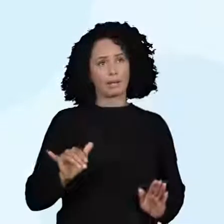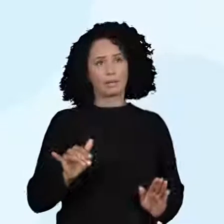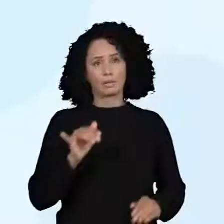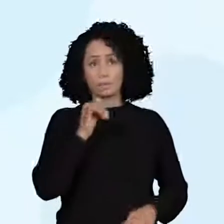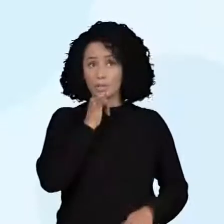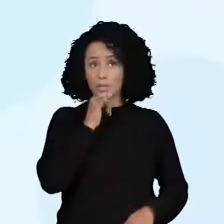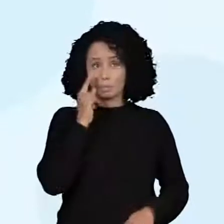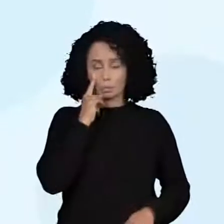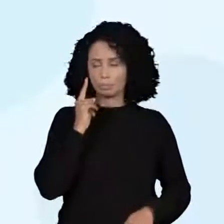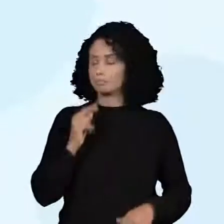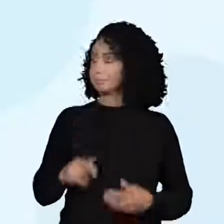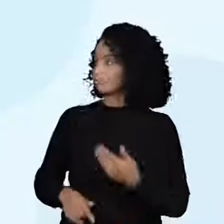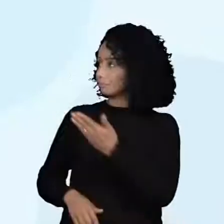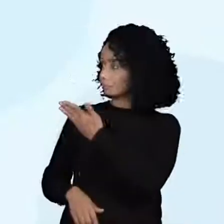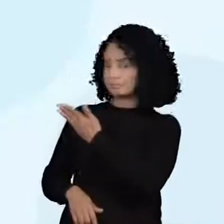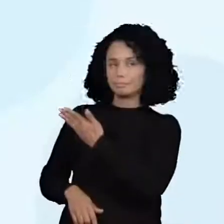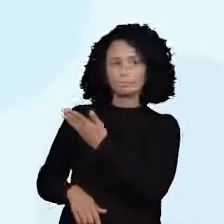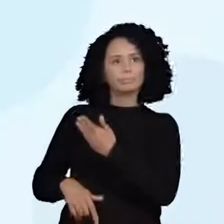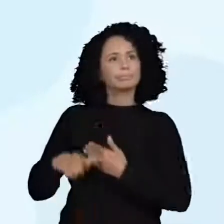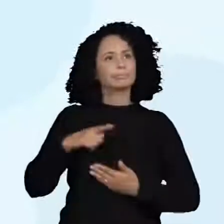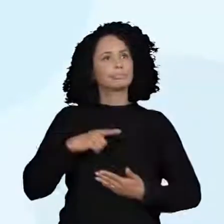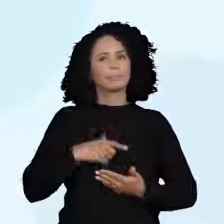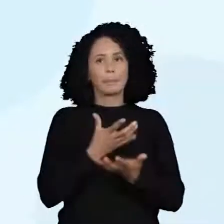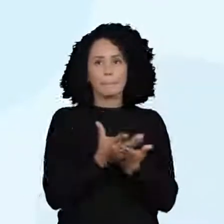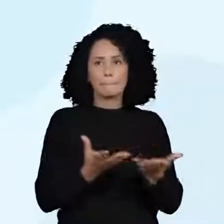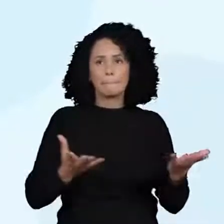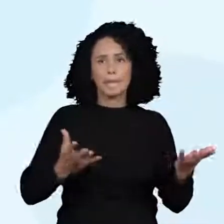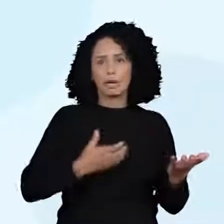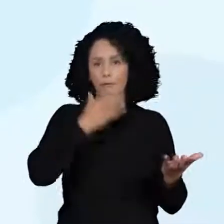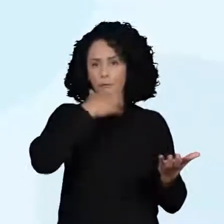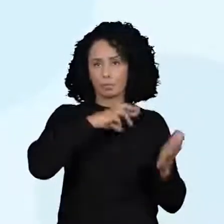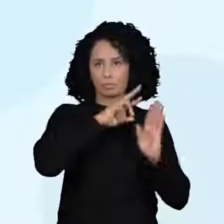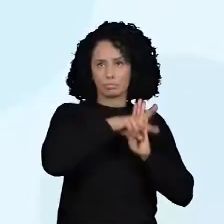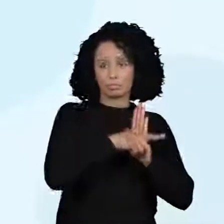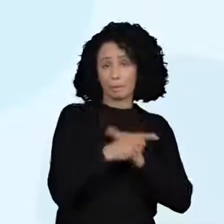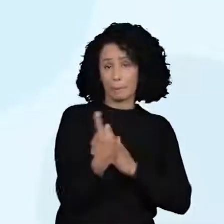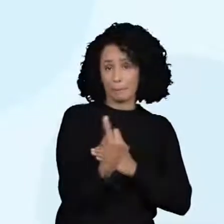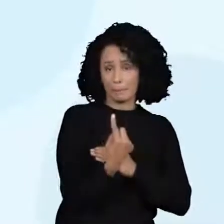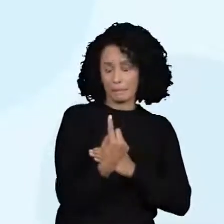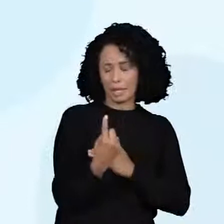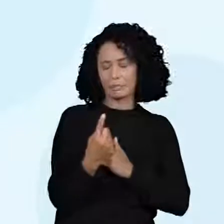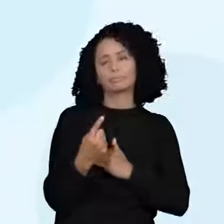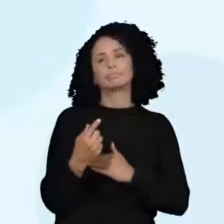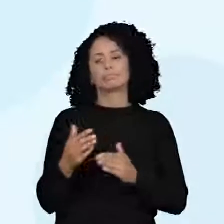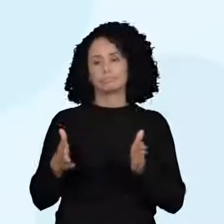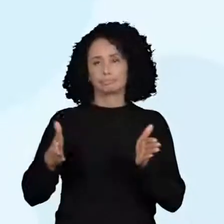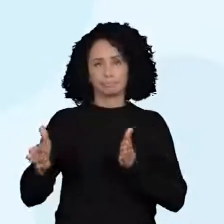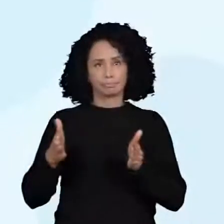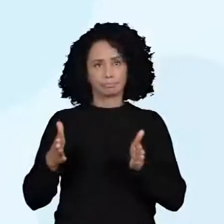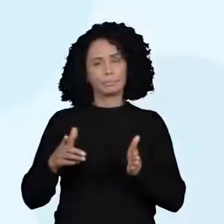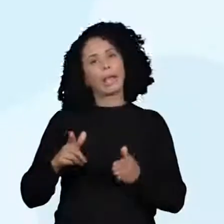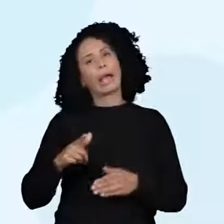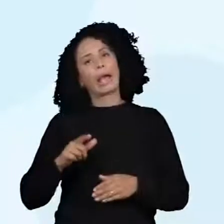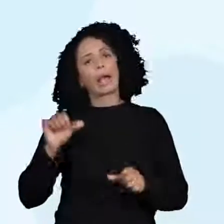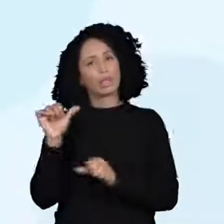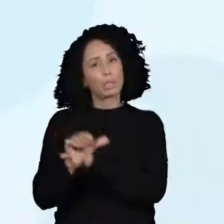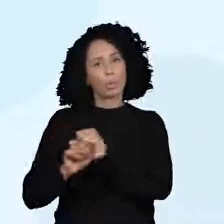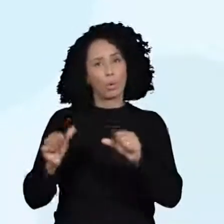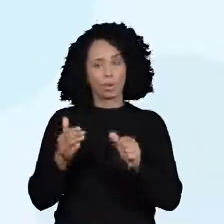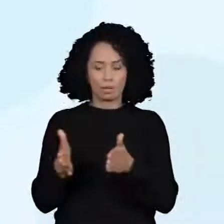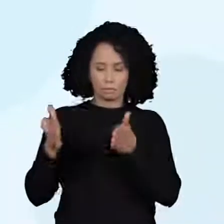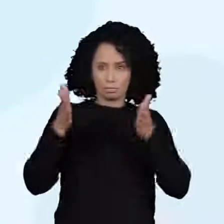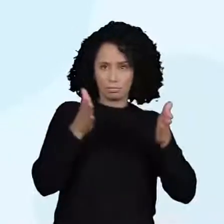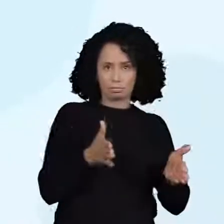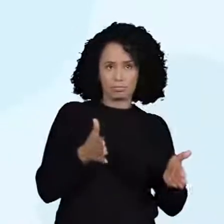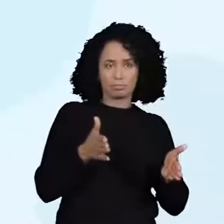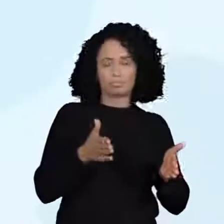E a gente aqui tem um processo aqui. O primeiro processo de troca. Depois de compra, aí eu já deixo de ter